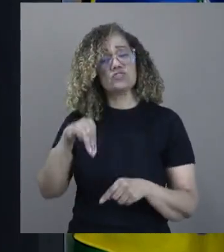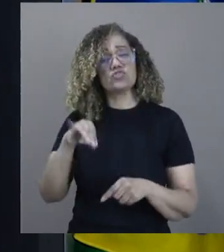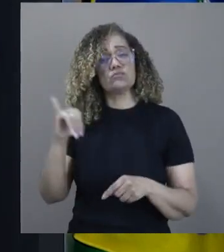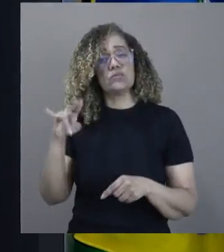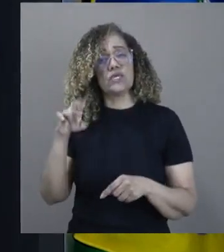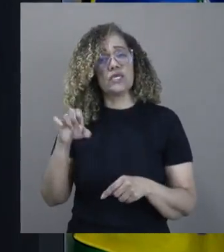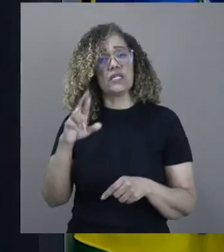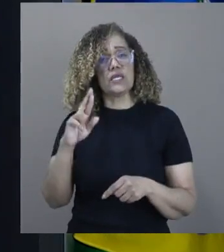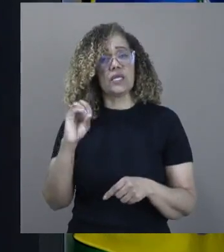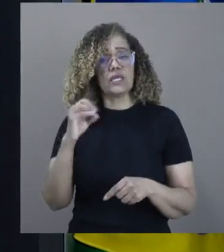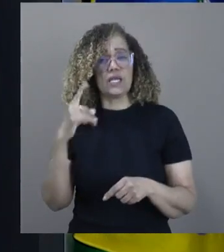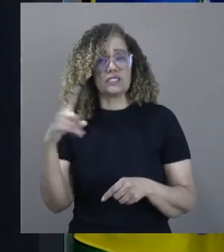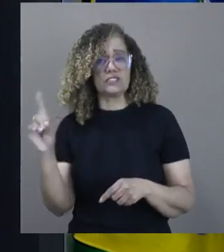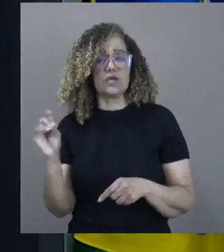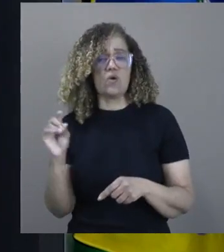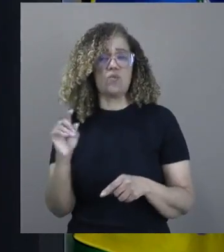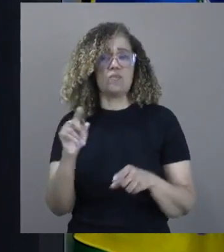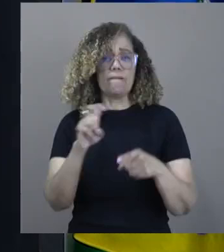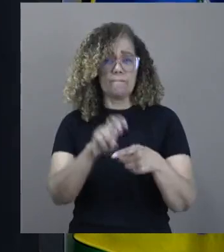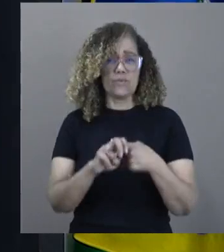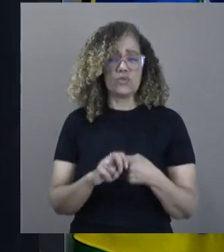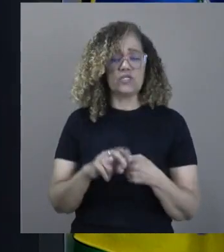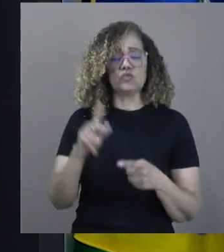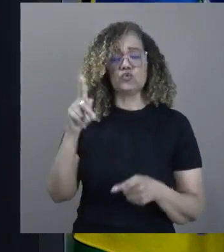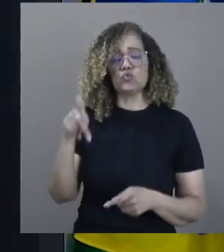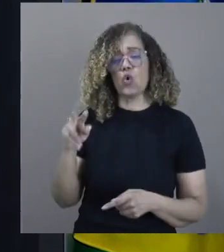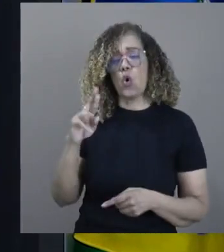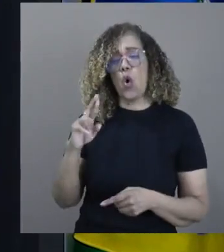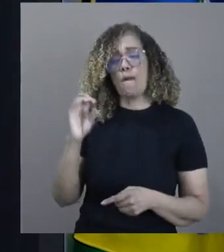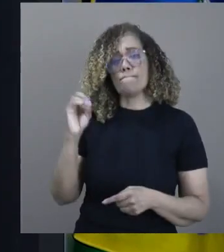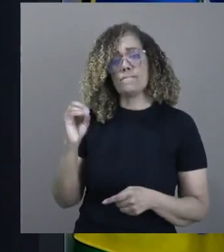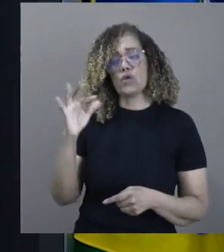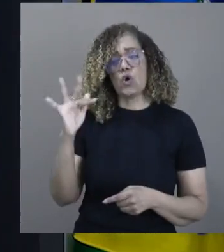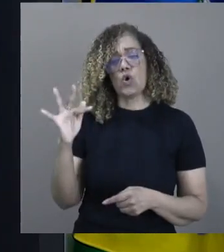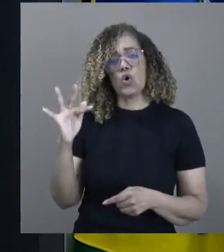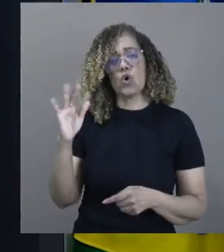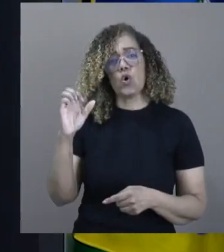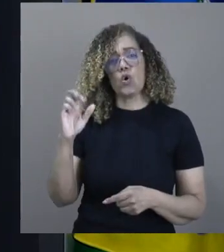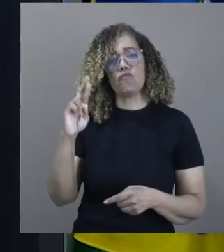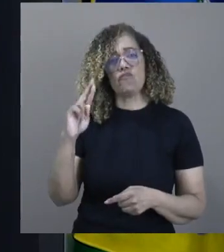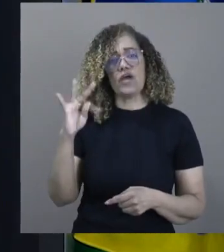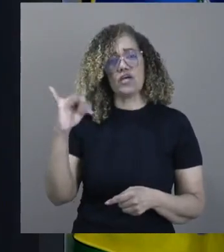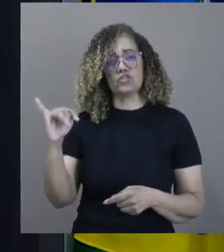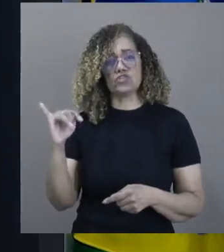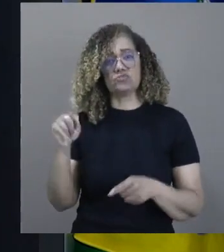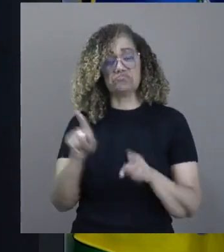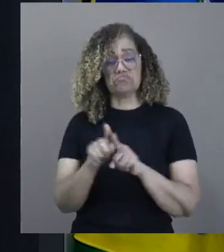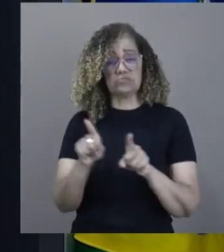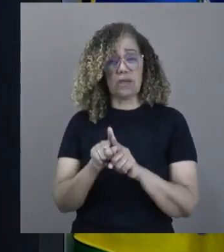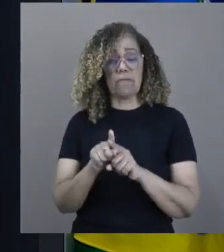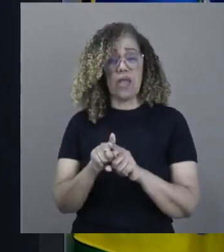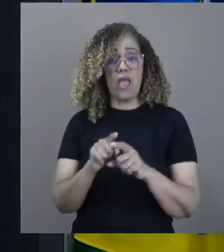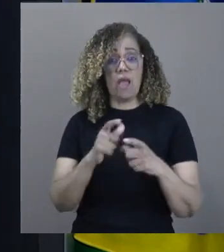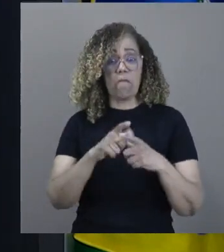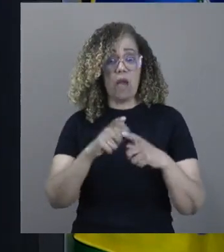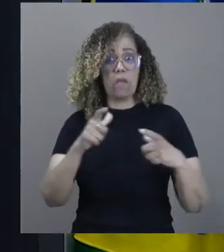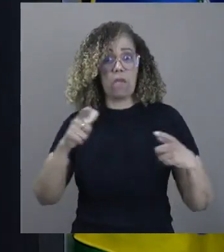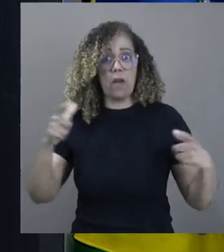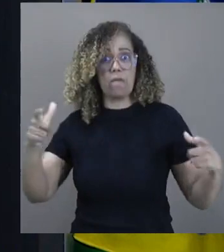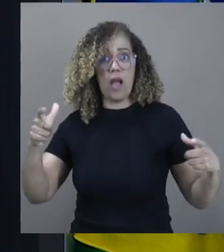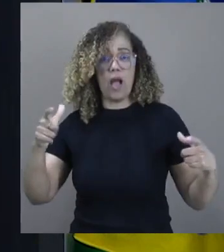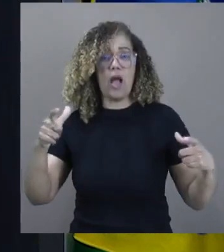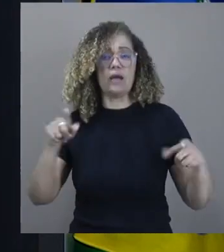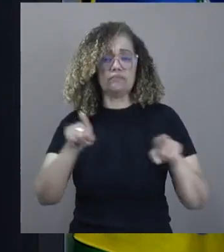O Proferte será o propulsor para o consumo constante de gás para o aumento da produção nacional dessa